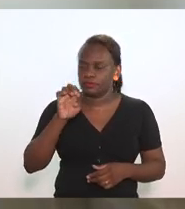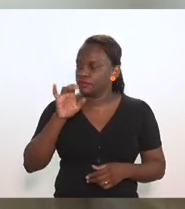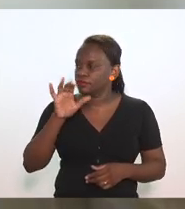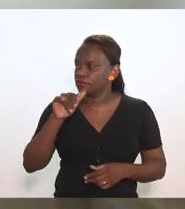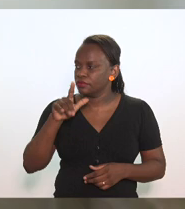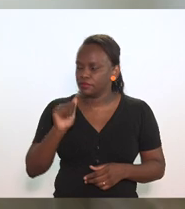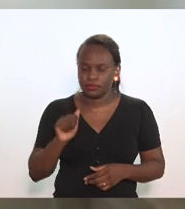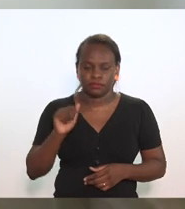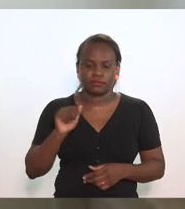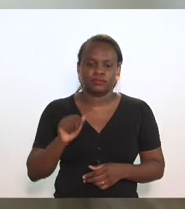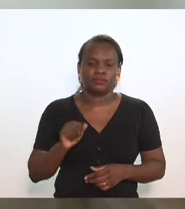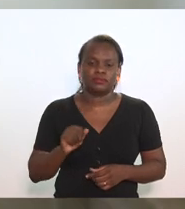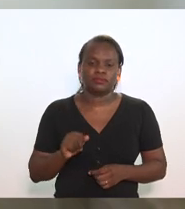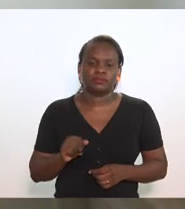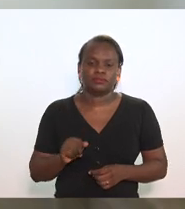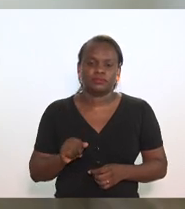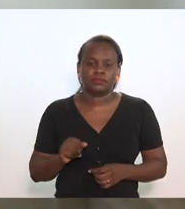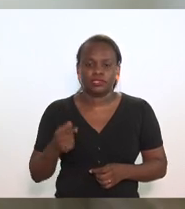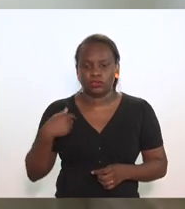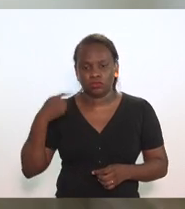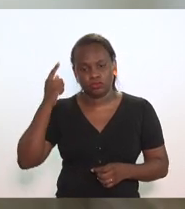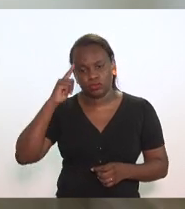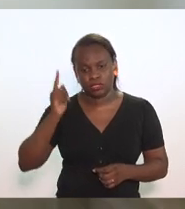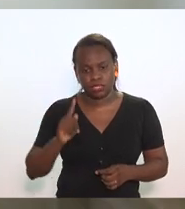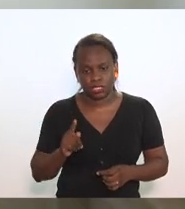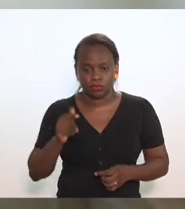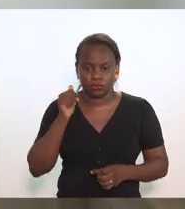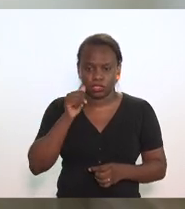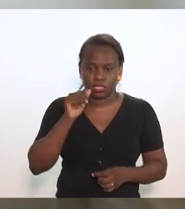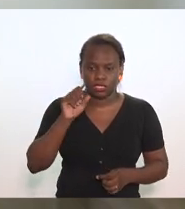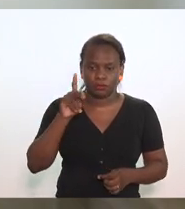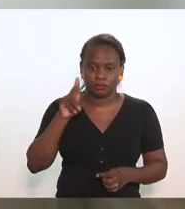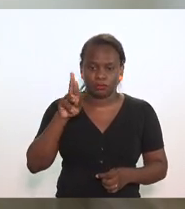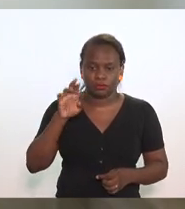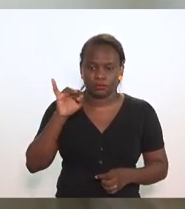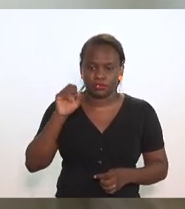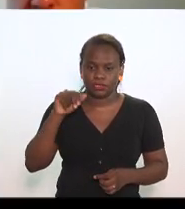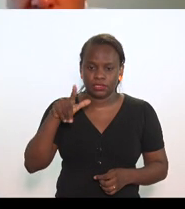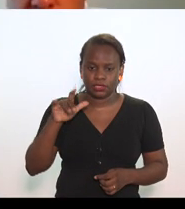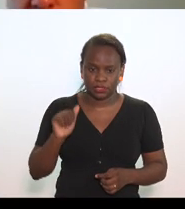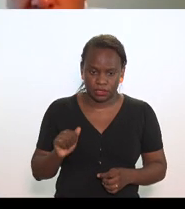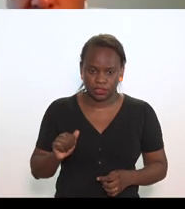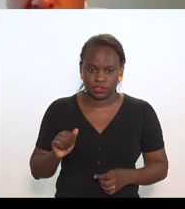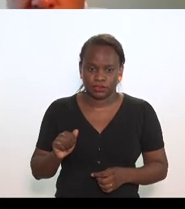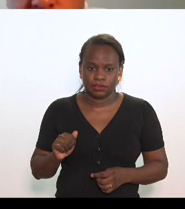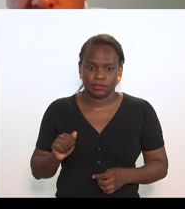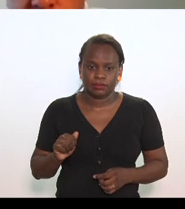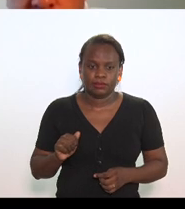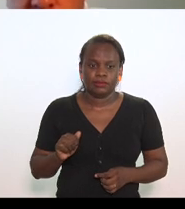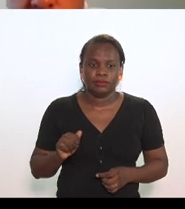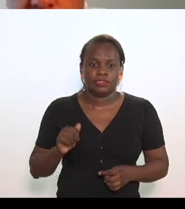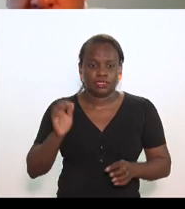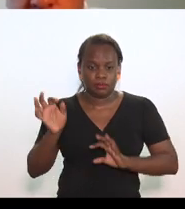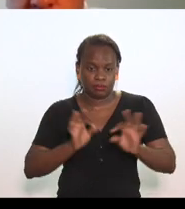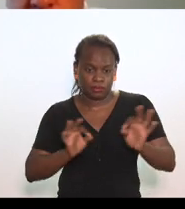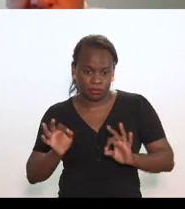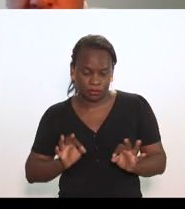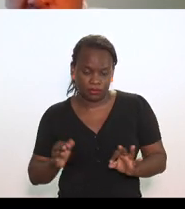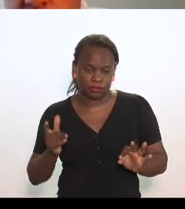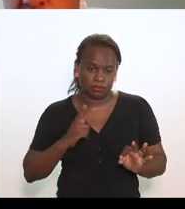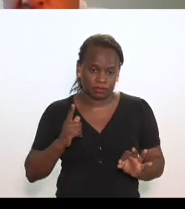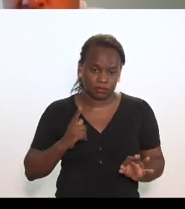Sacalem eu não sei se a doutora Priscila Sacalem está preparada